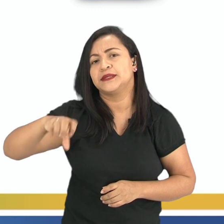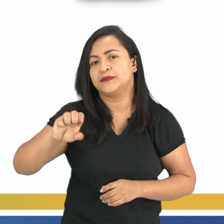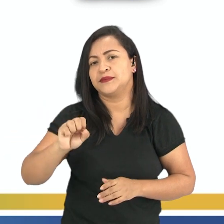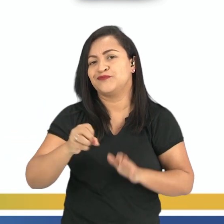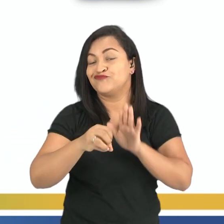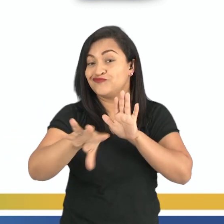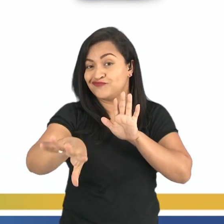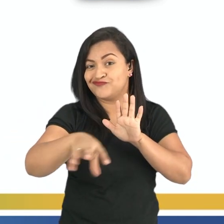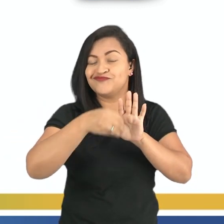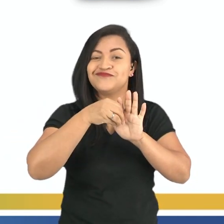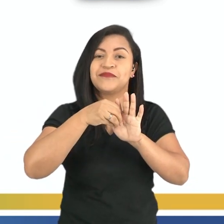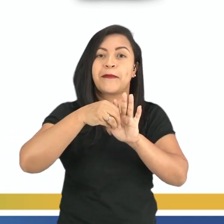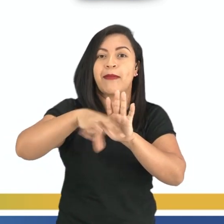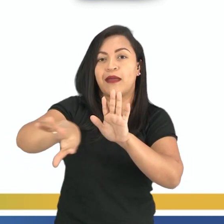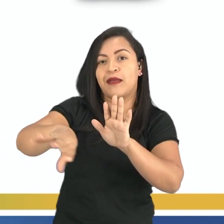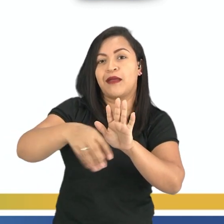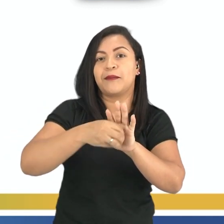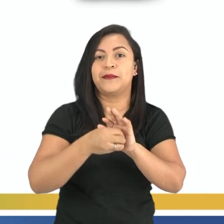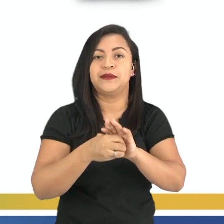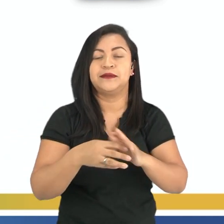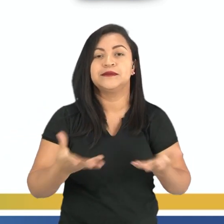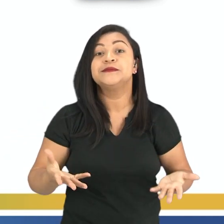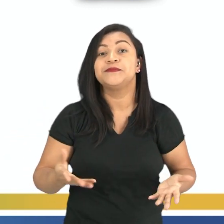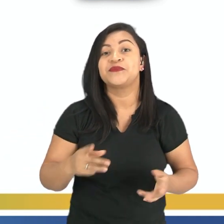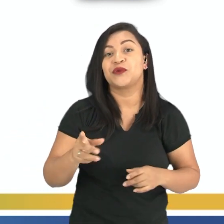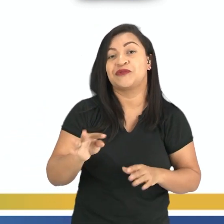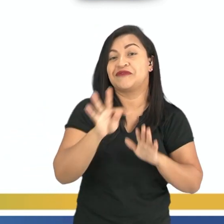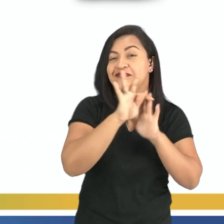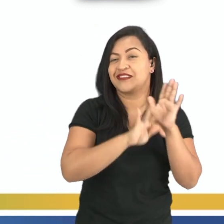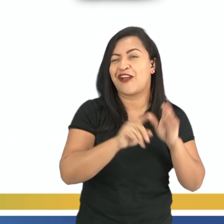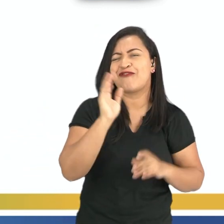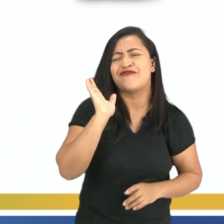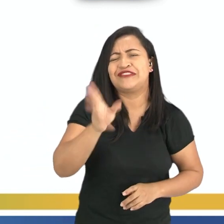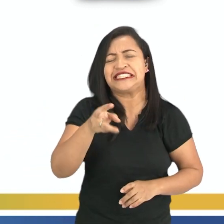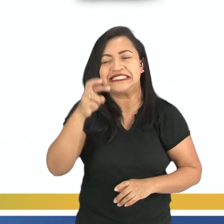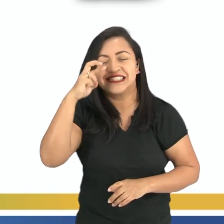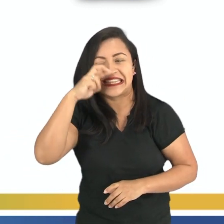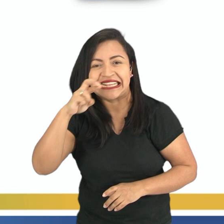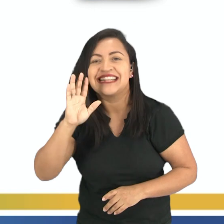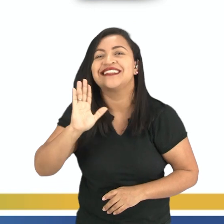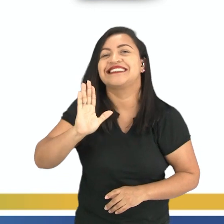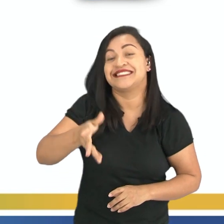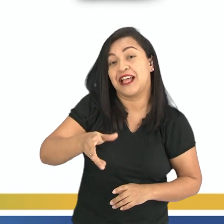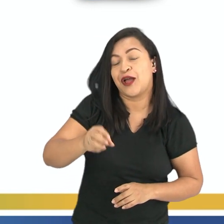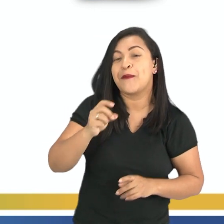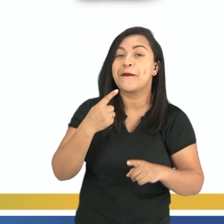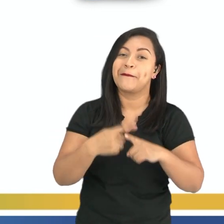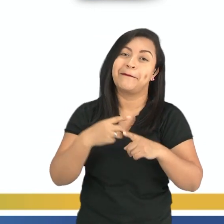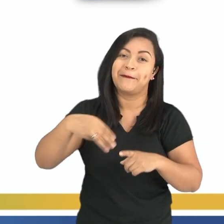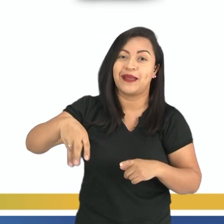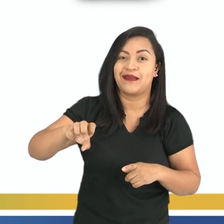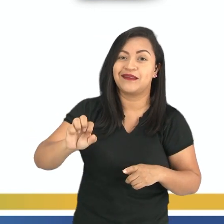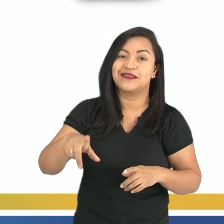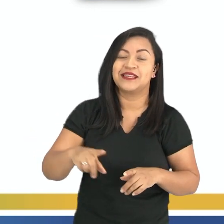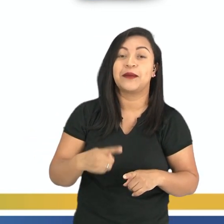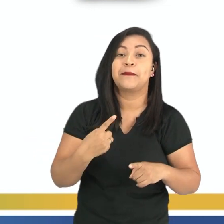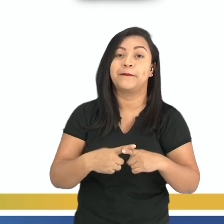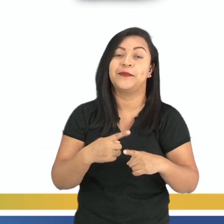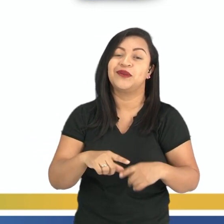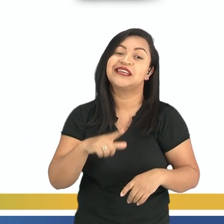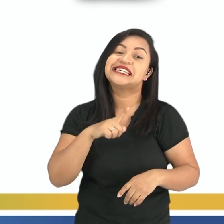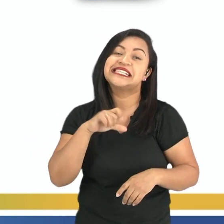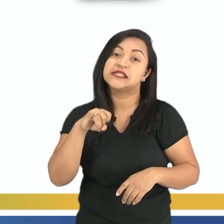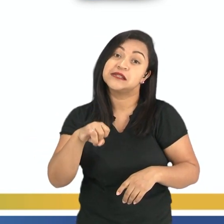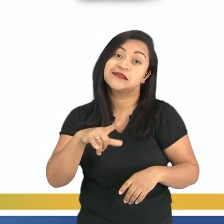Olha, gente, muito quanto foi passado esses textos, talvez vocês já identificaram que se trata de um meme, porque é impossível quem acessa a